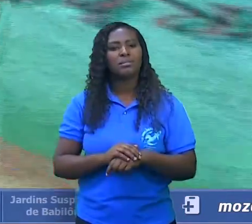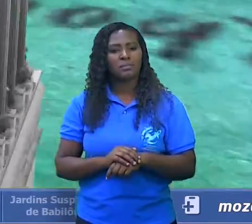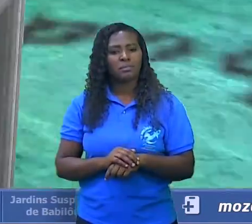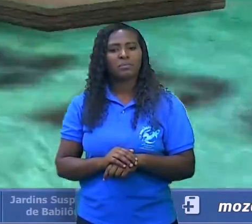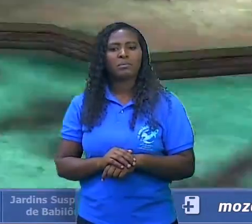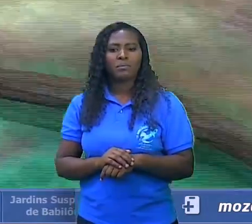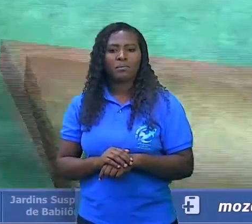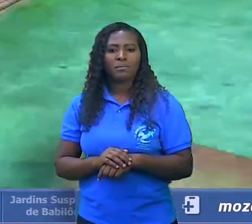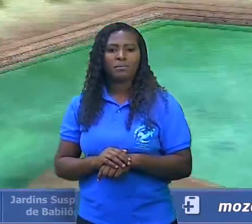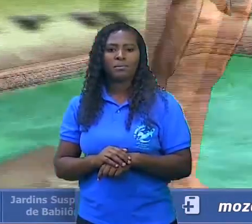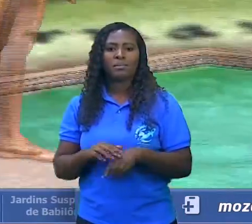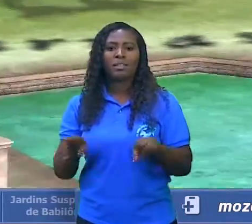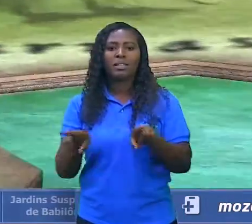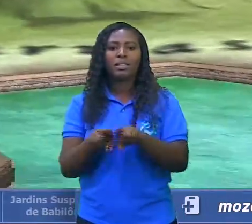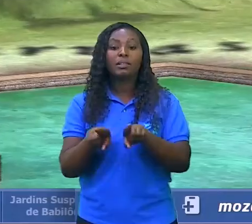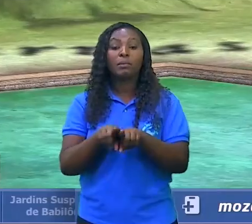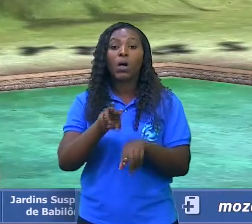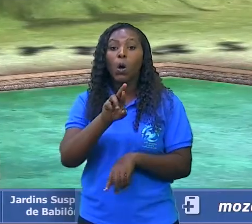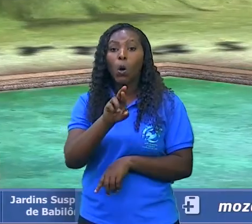o colosso de Rhodes,